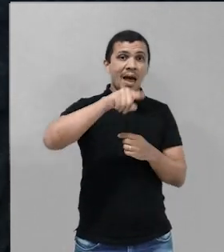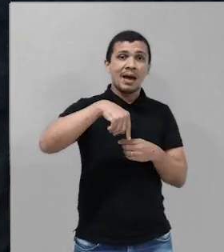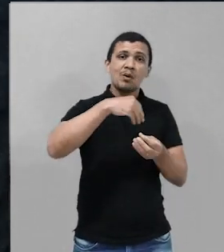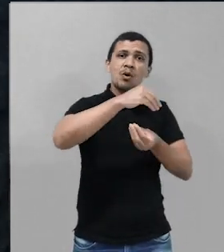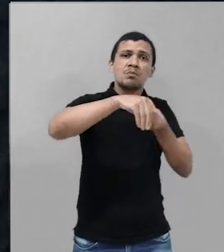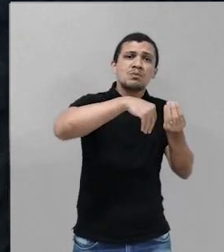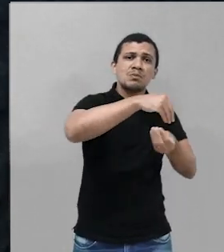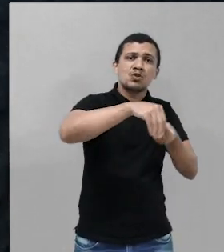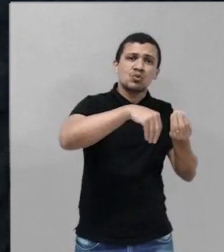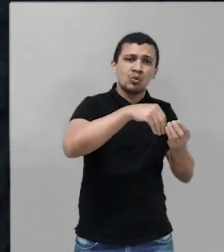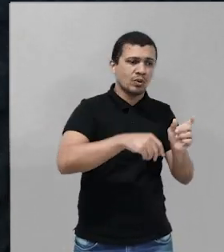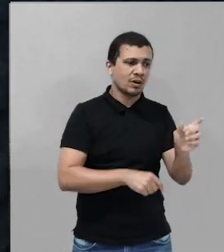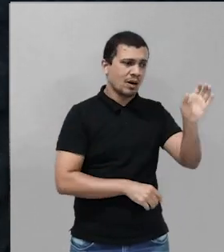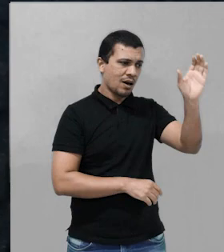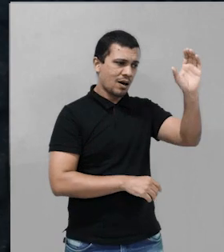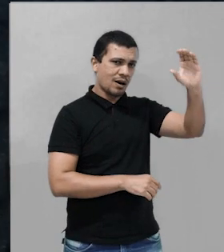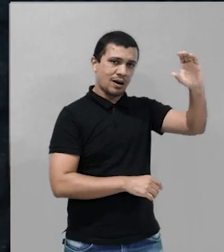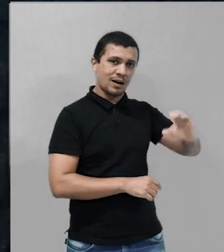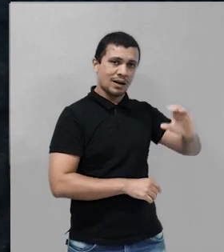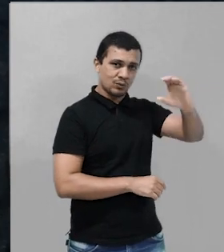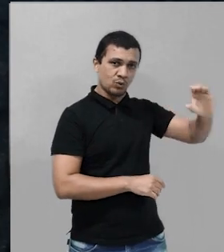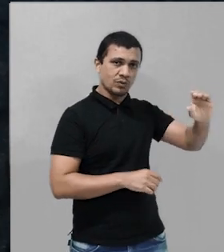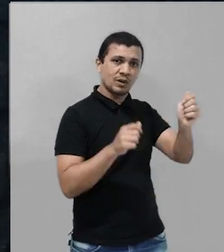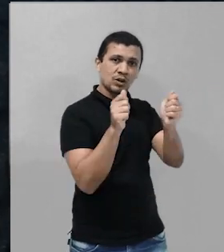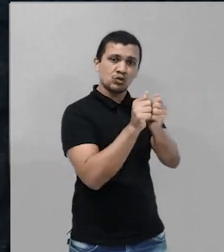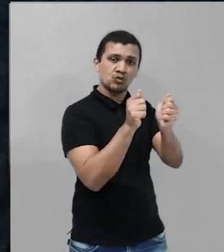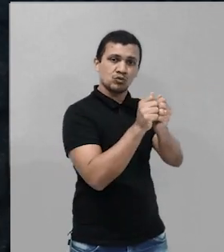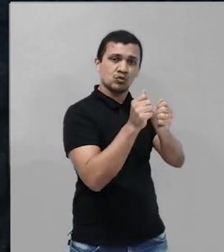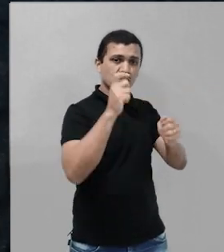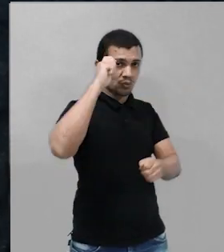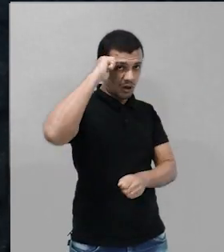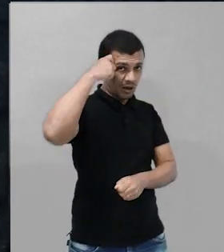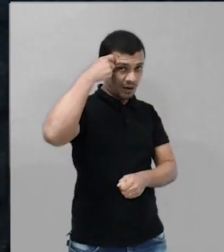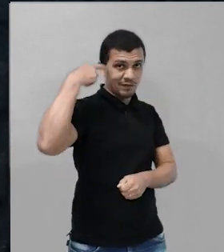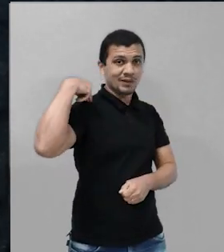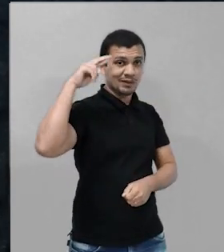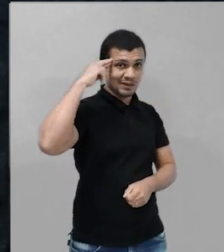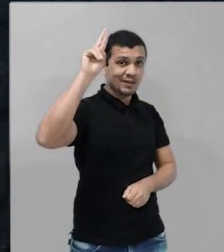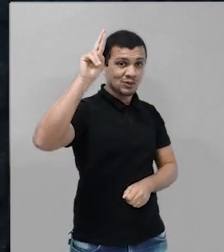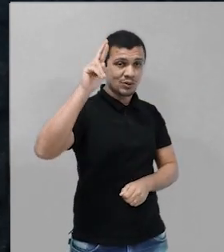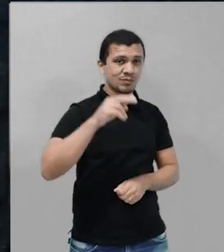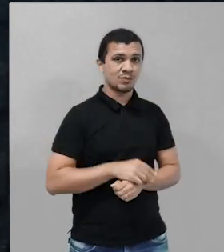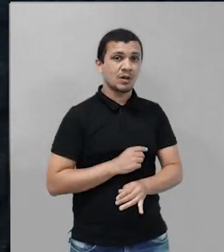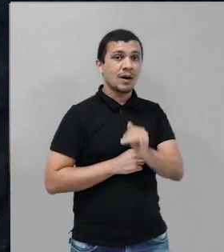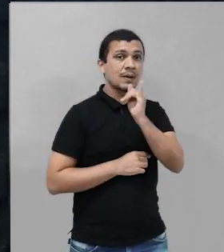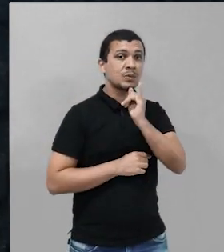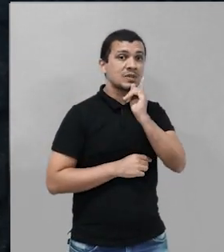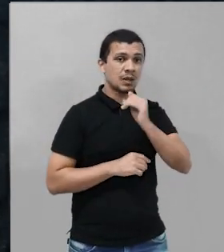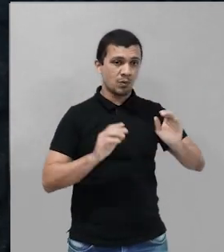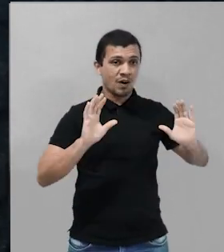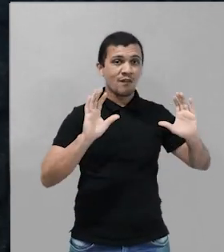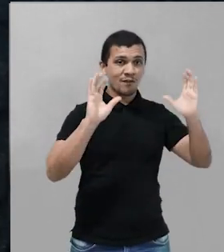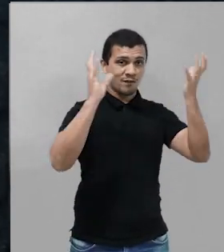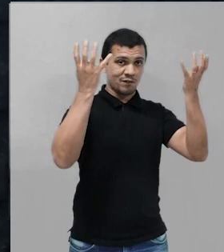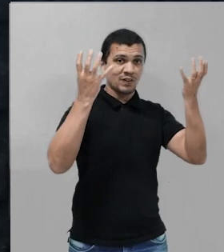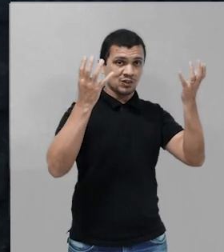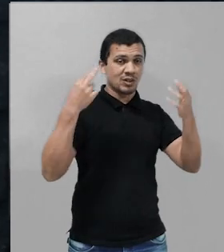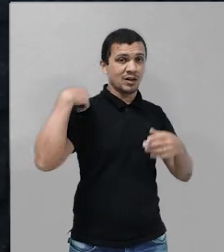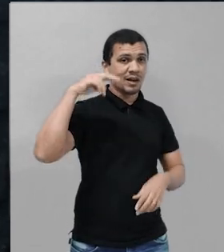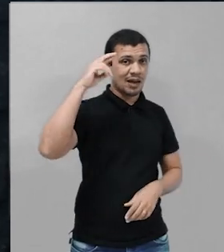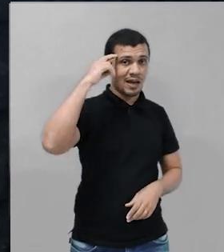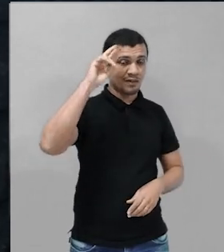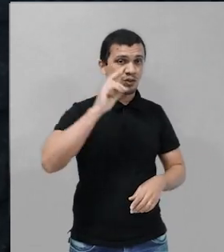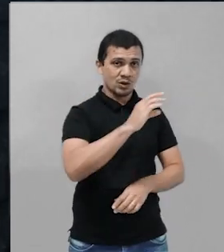católica com a religião africana. Tanto é que quando você tem festas religiosas católicas de